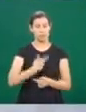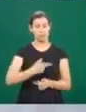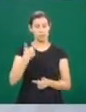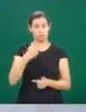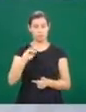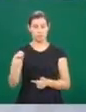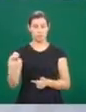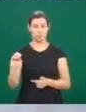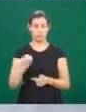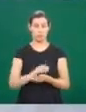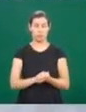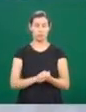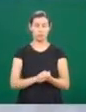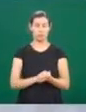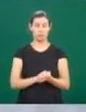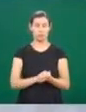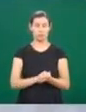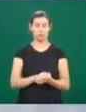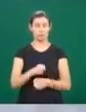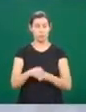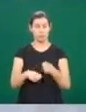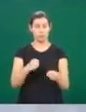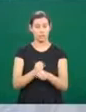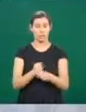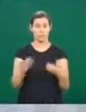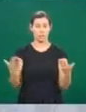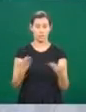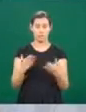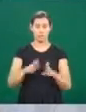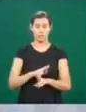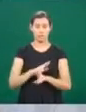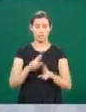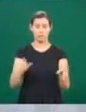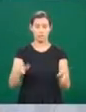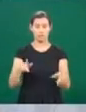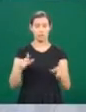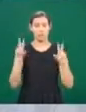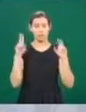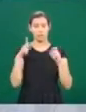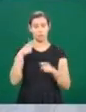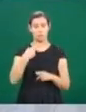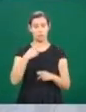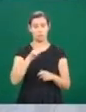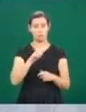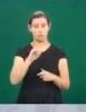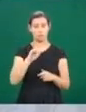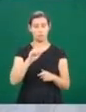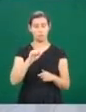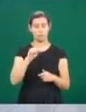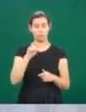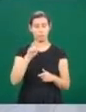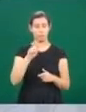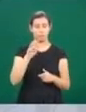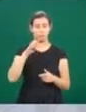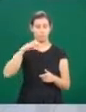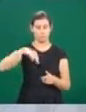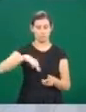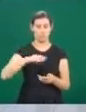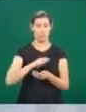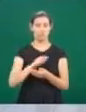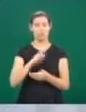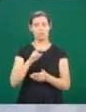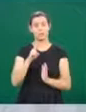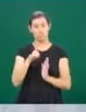estamos na 20ª edição do evento. E esse ano a gente traz uma leitura diferente, que é o tema Paisagem, Leituras, Conflitos e